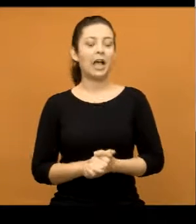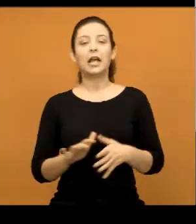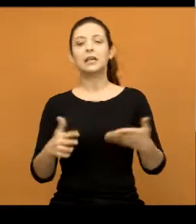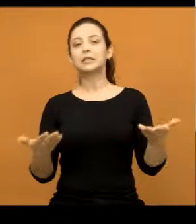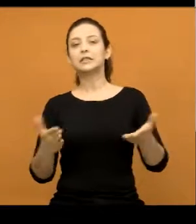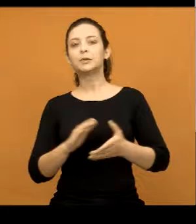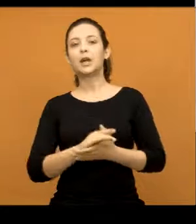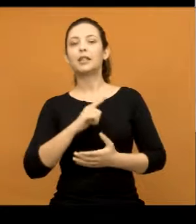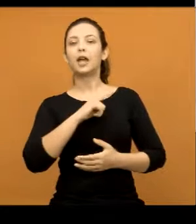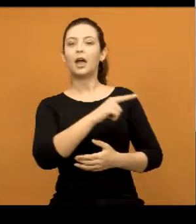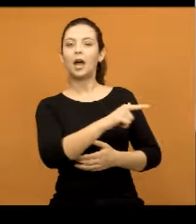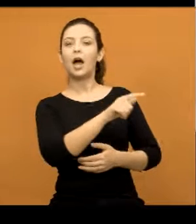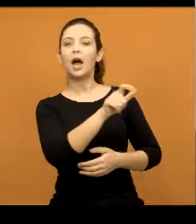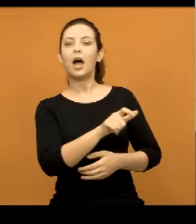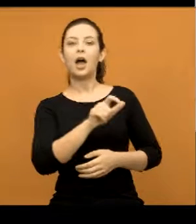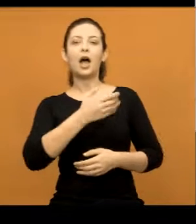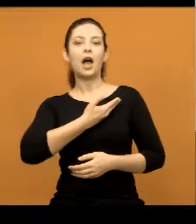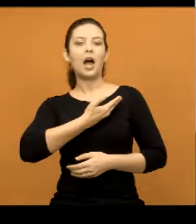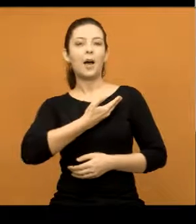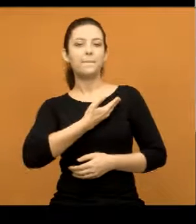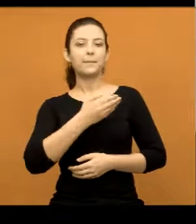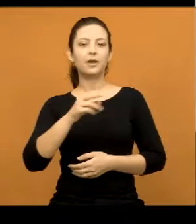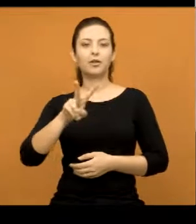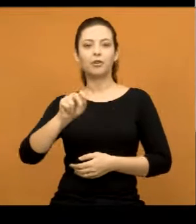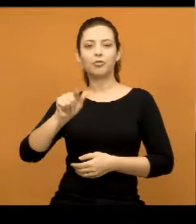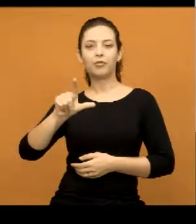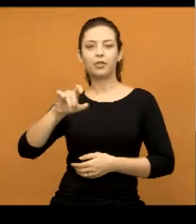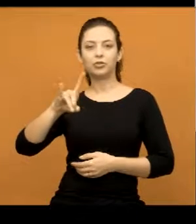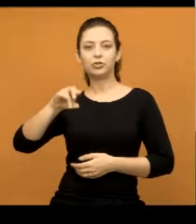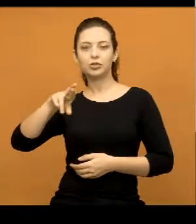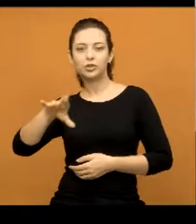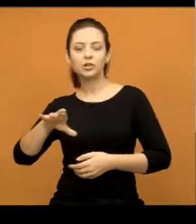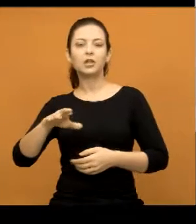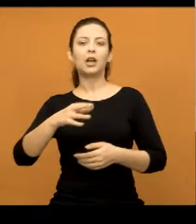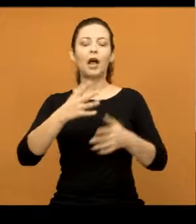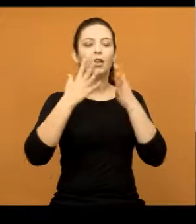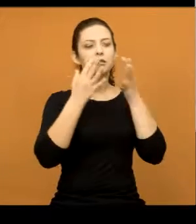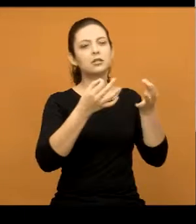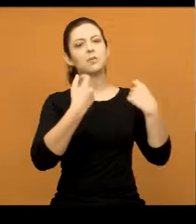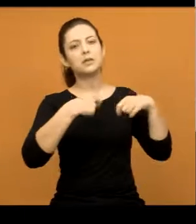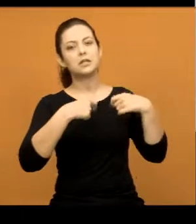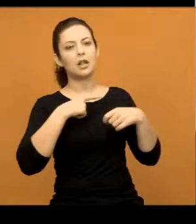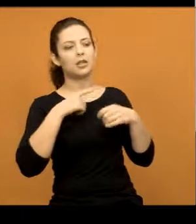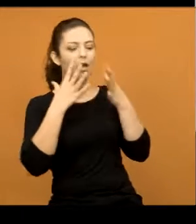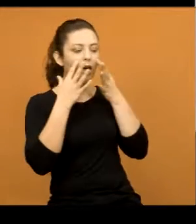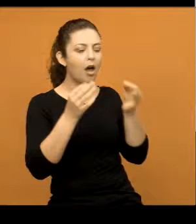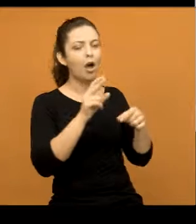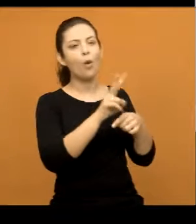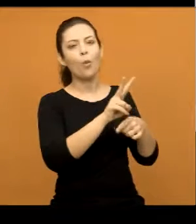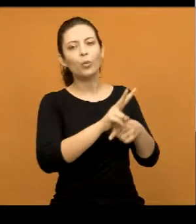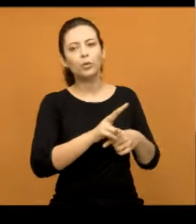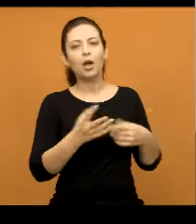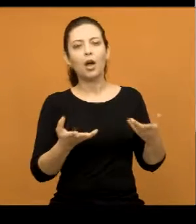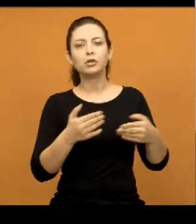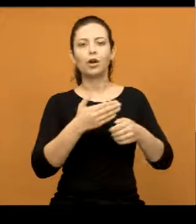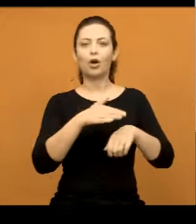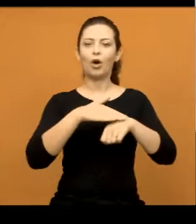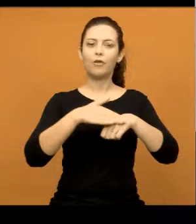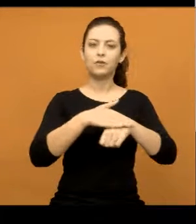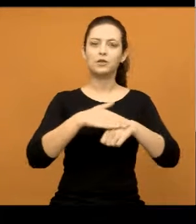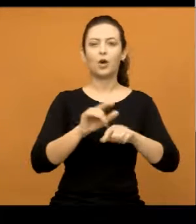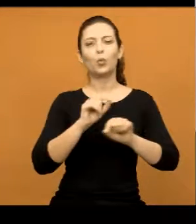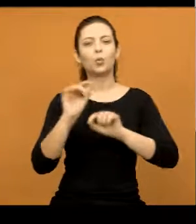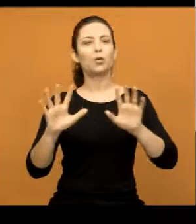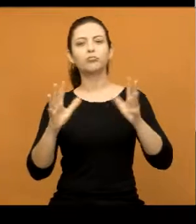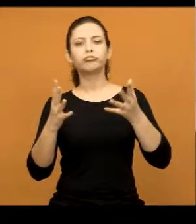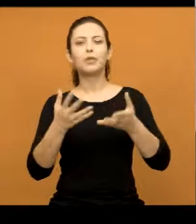ali nós temos ali um amigo nosso, o Valdir, ele pediu também uma atenção da Prefeitura, da Secretaria de Esporte, que pudesse dar uma conversada com eles para